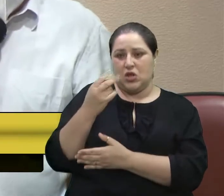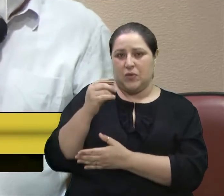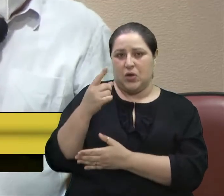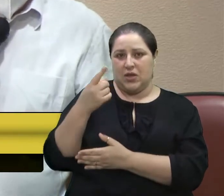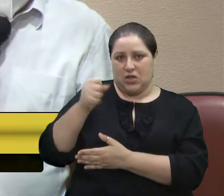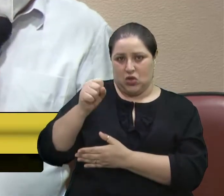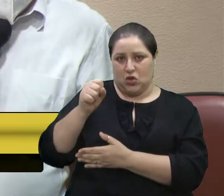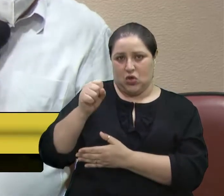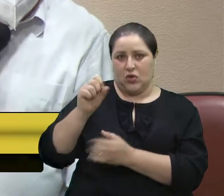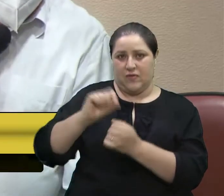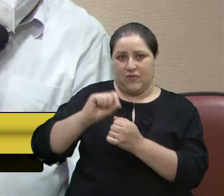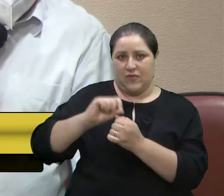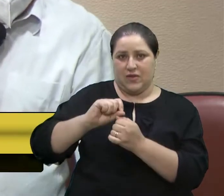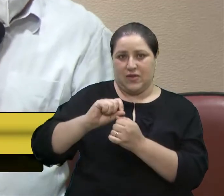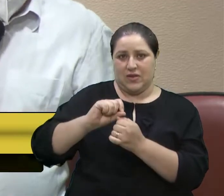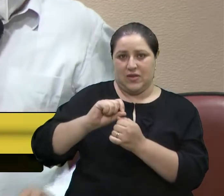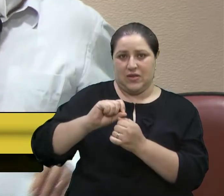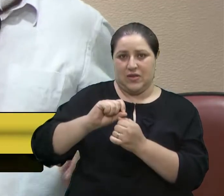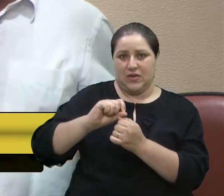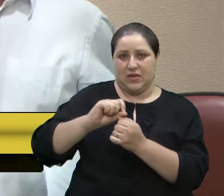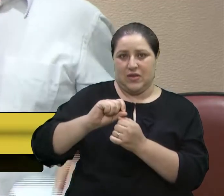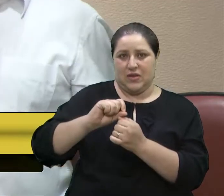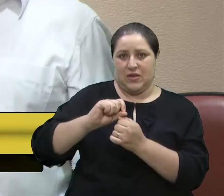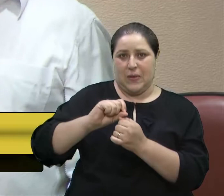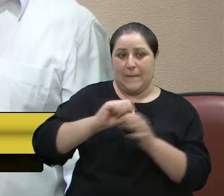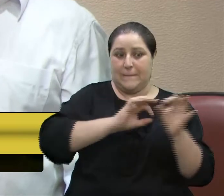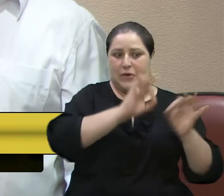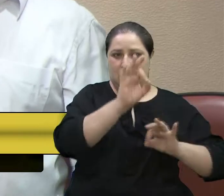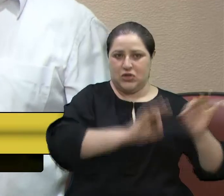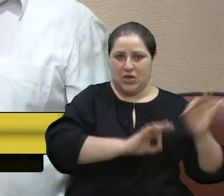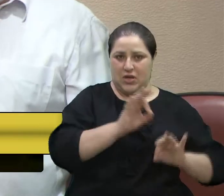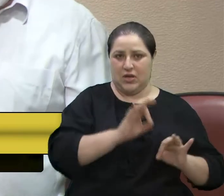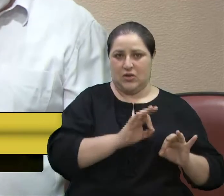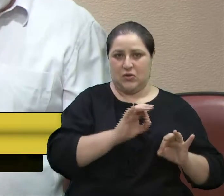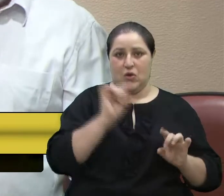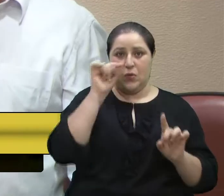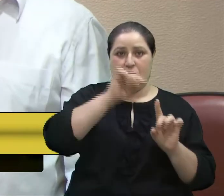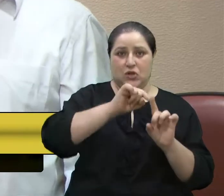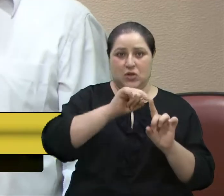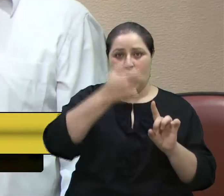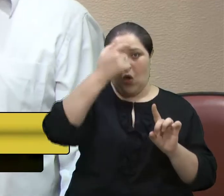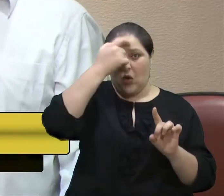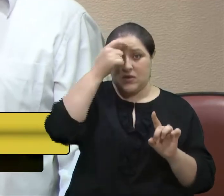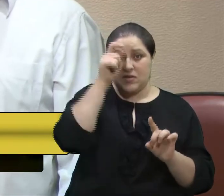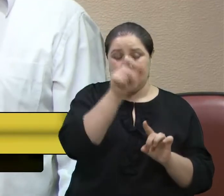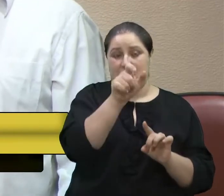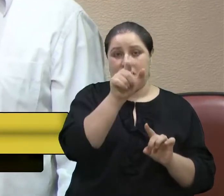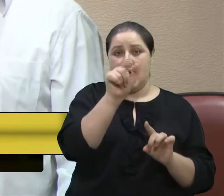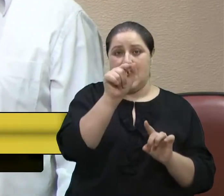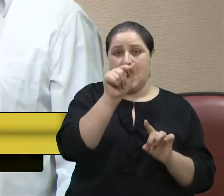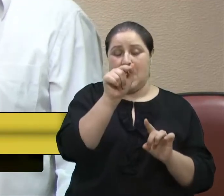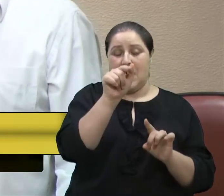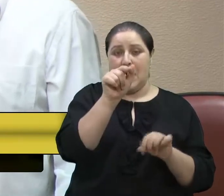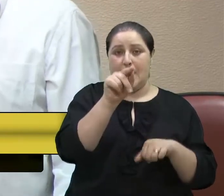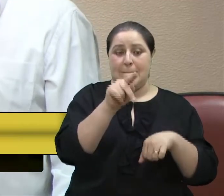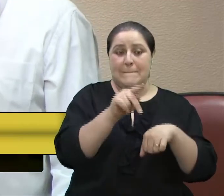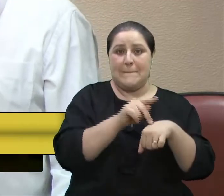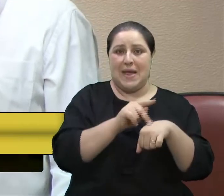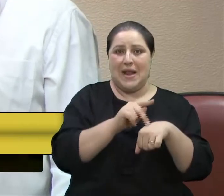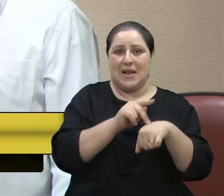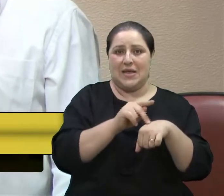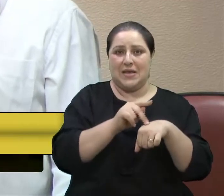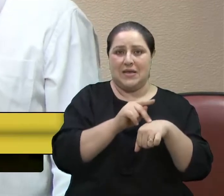visando a conscientização do câncer de pele. Eu tenho vários